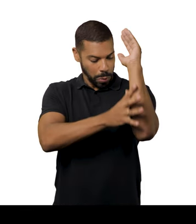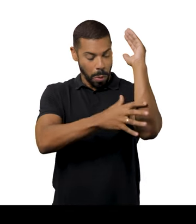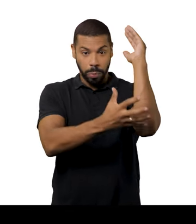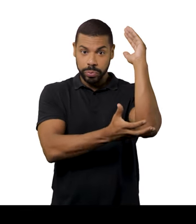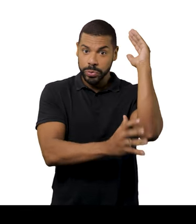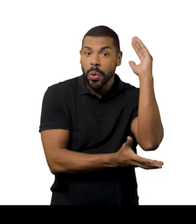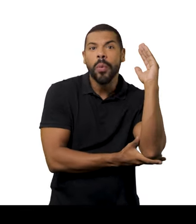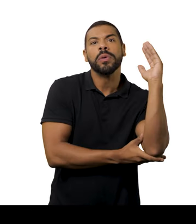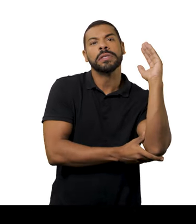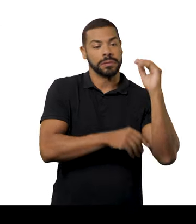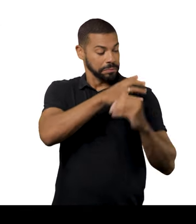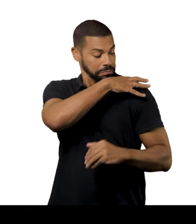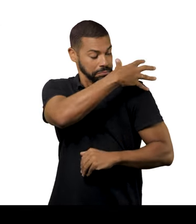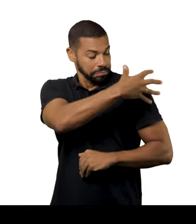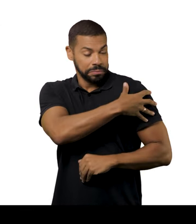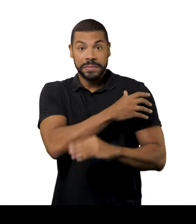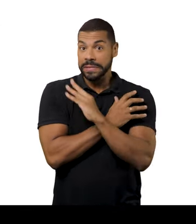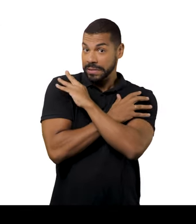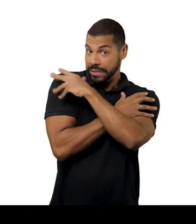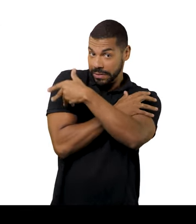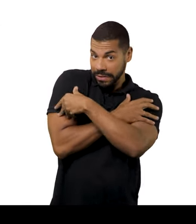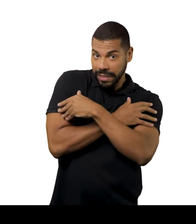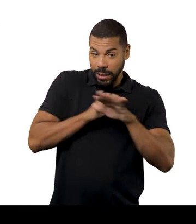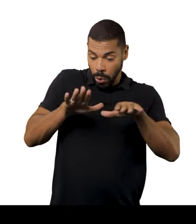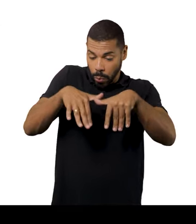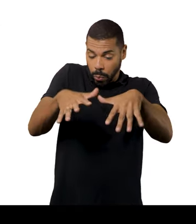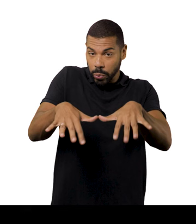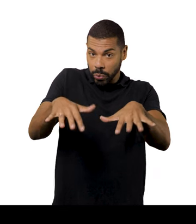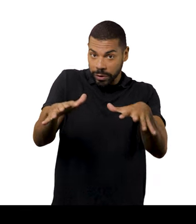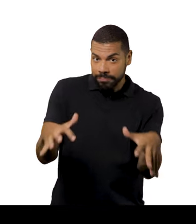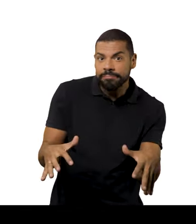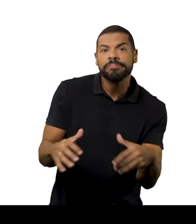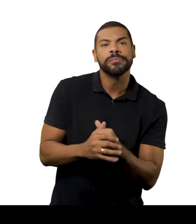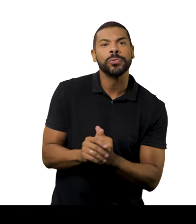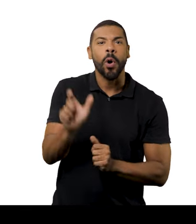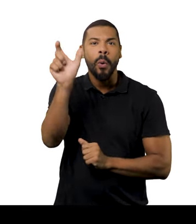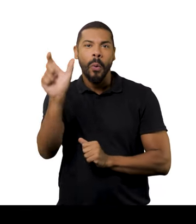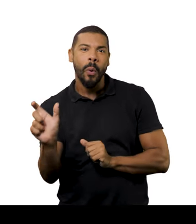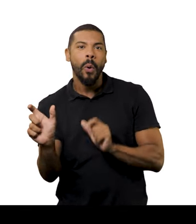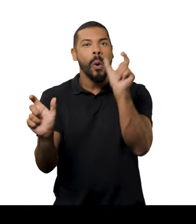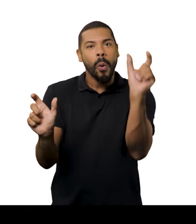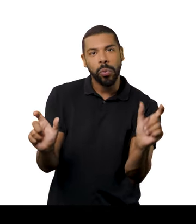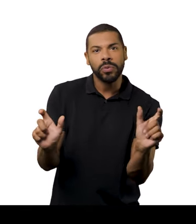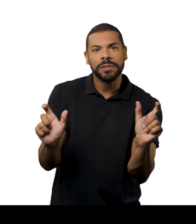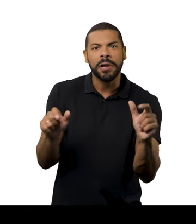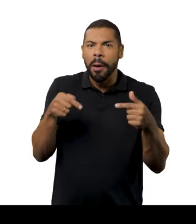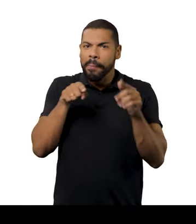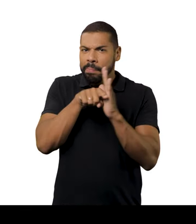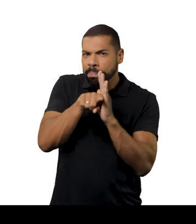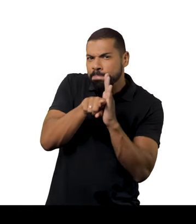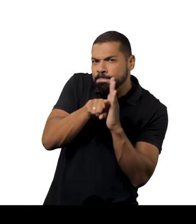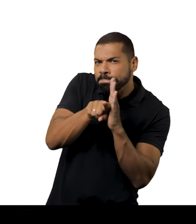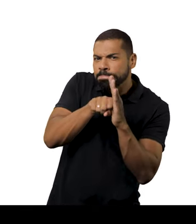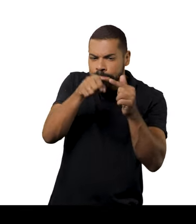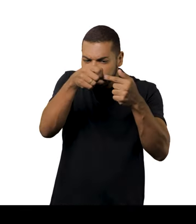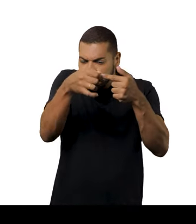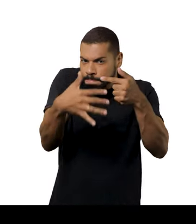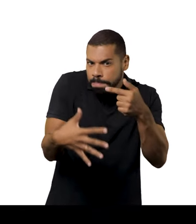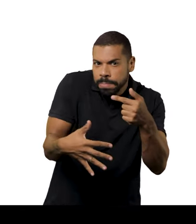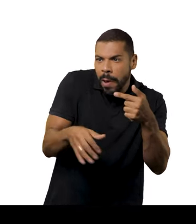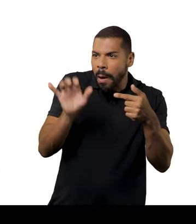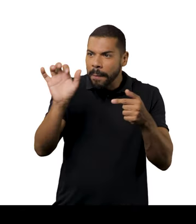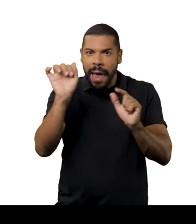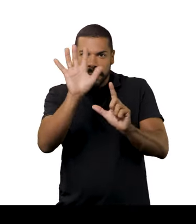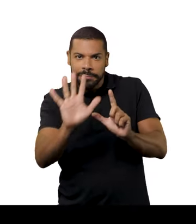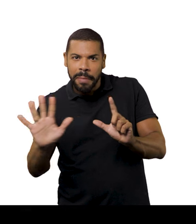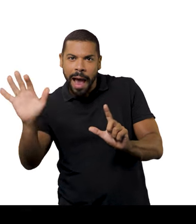saia cortada em godê. Essa estampa eu produzi colocando sexo e romance no Google. Eu fui